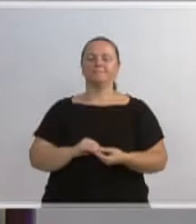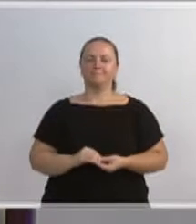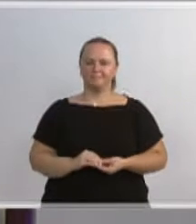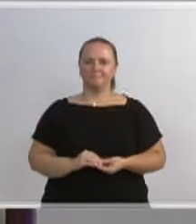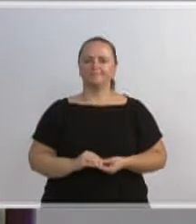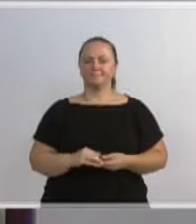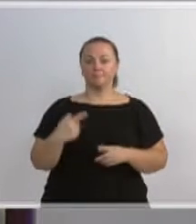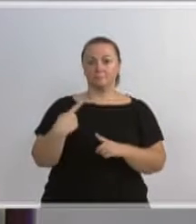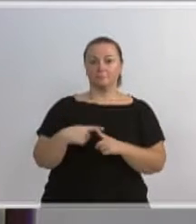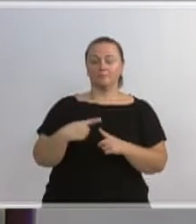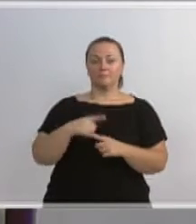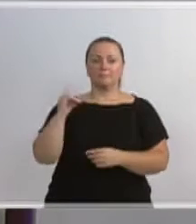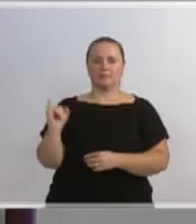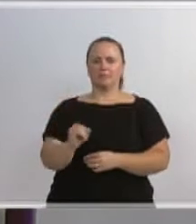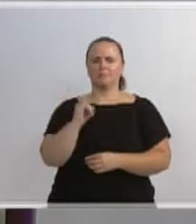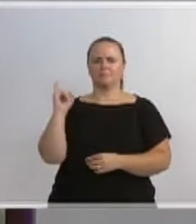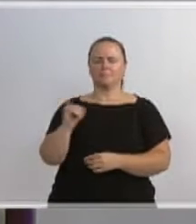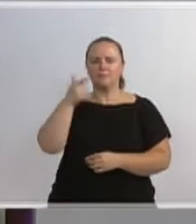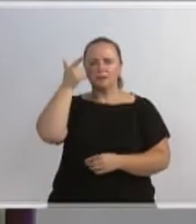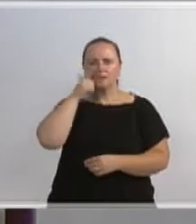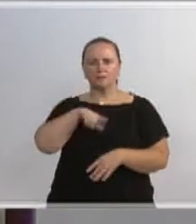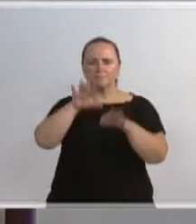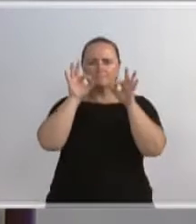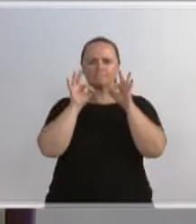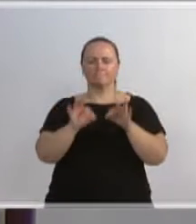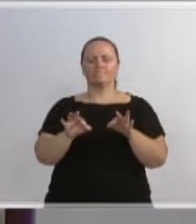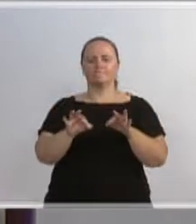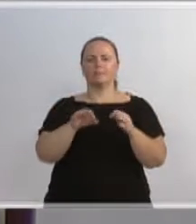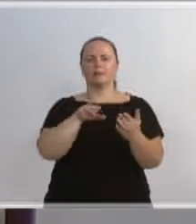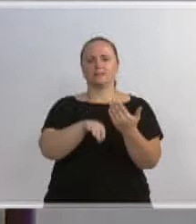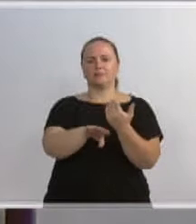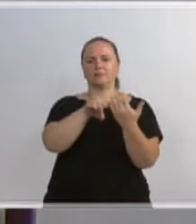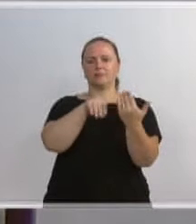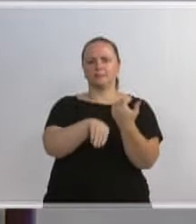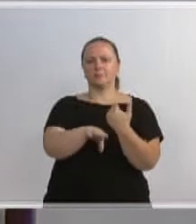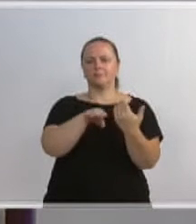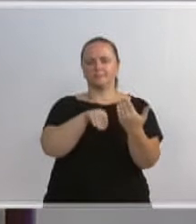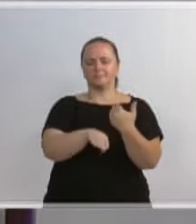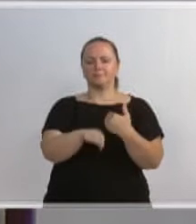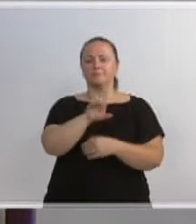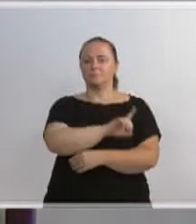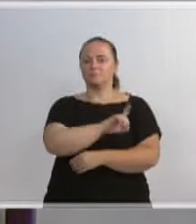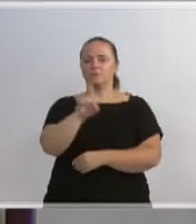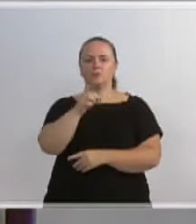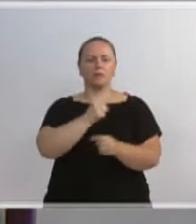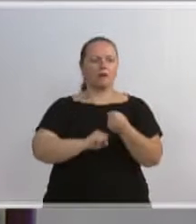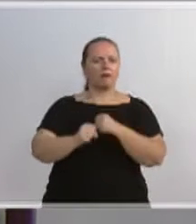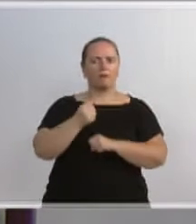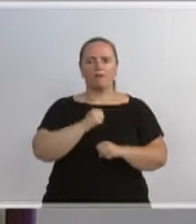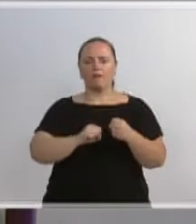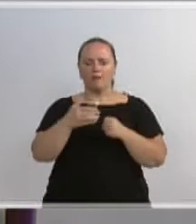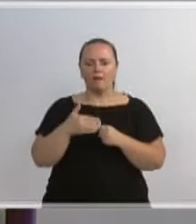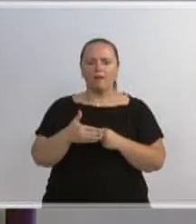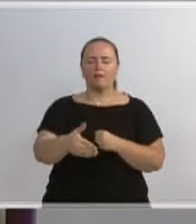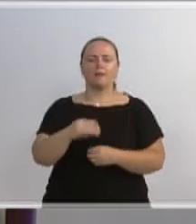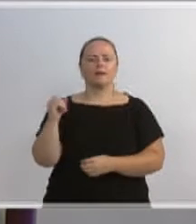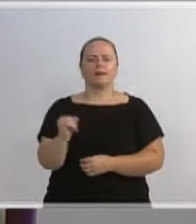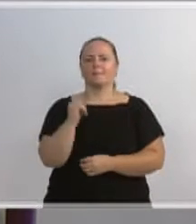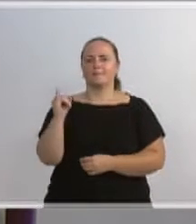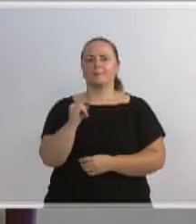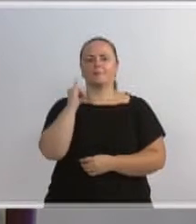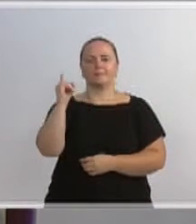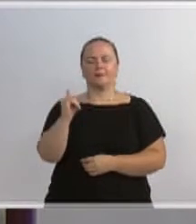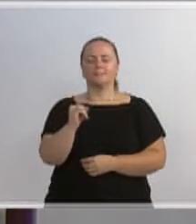nós termos aí uma maior fluidez do trânsito nos dias tão agitados que a gente vive aí. É importante que isso aí